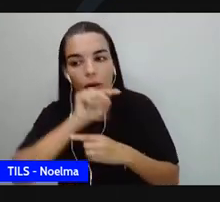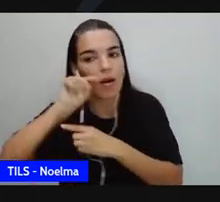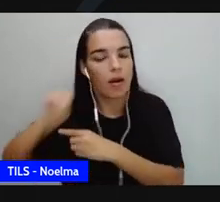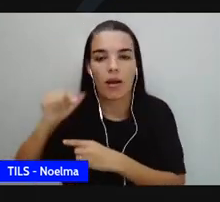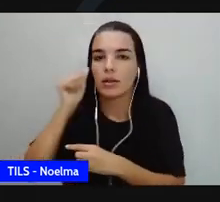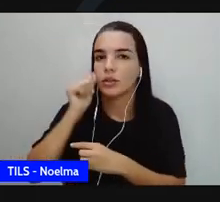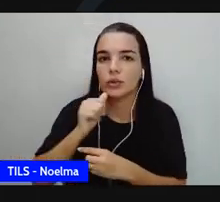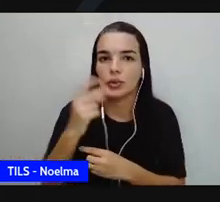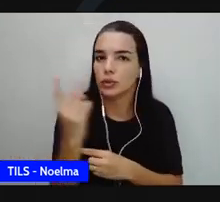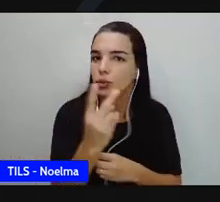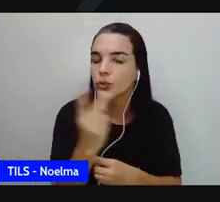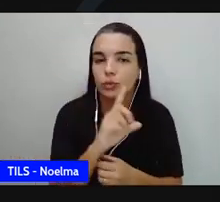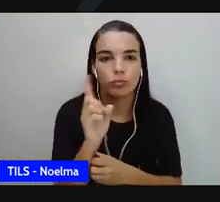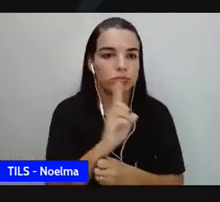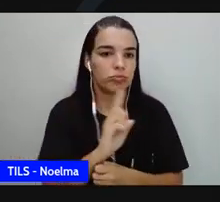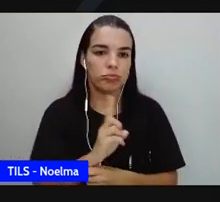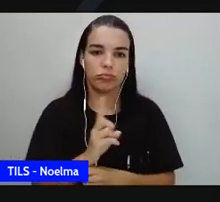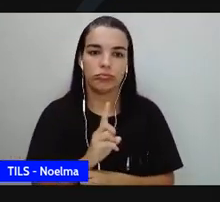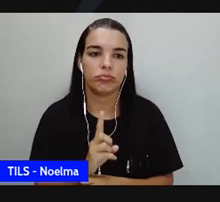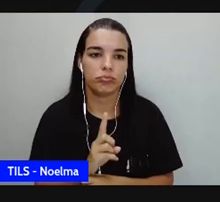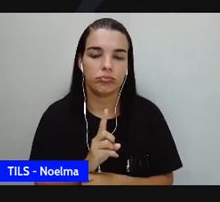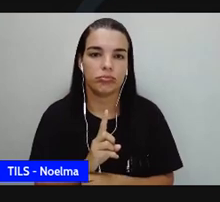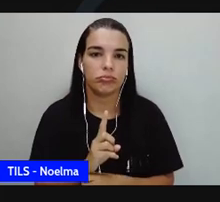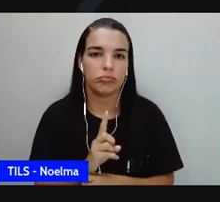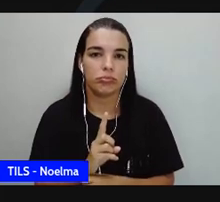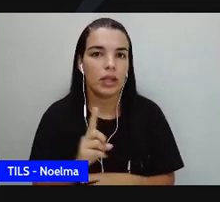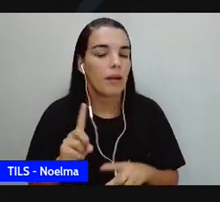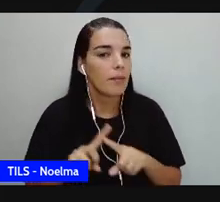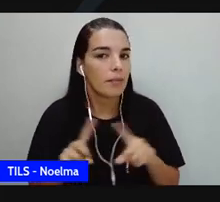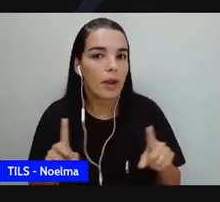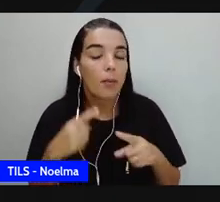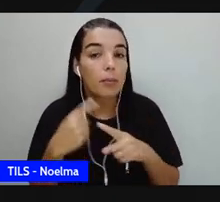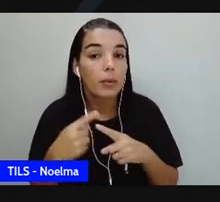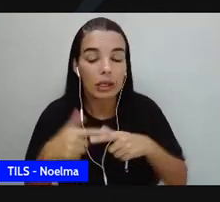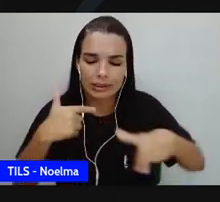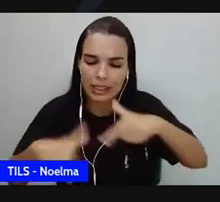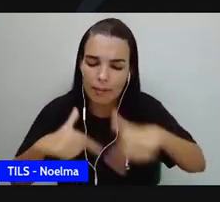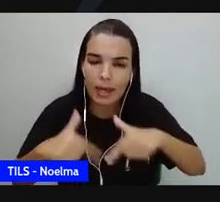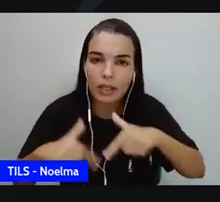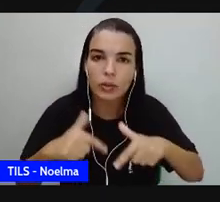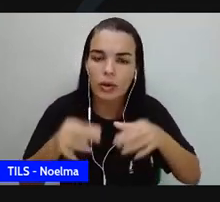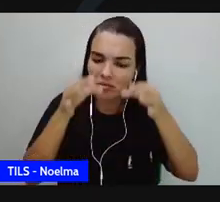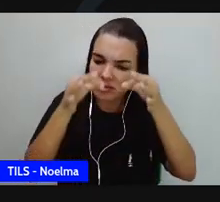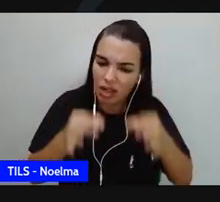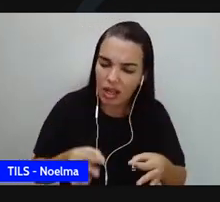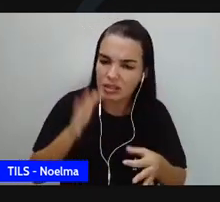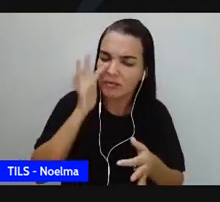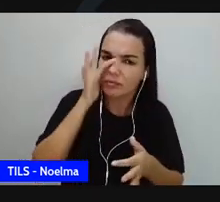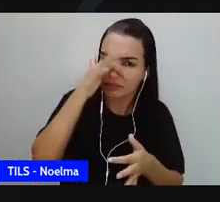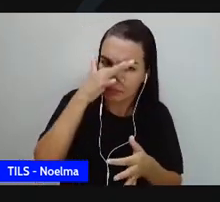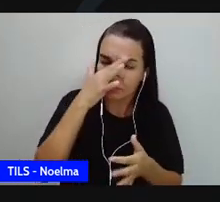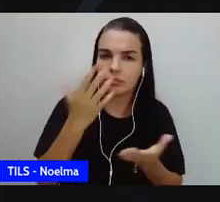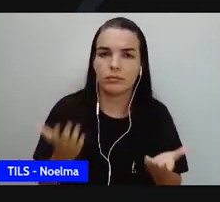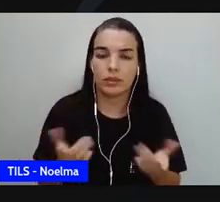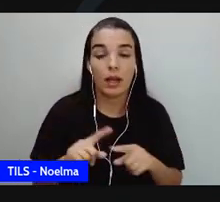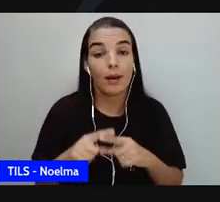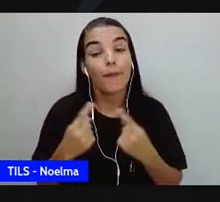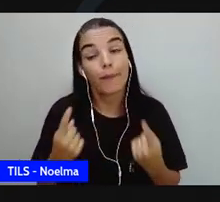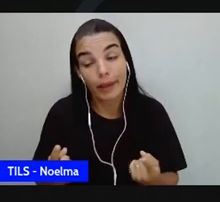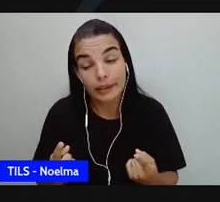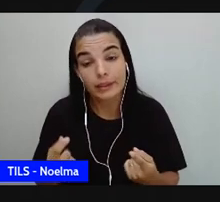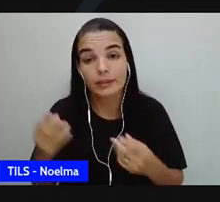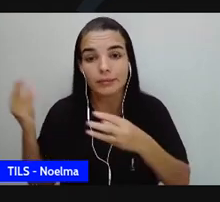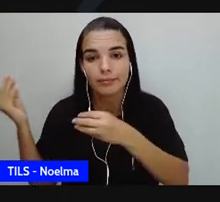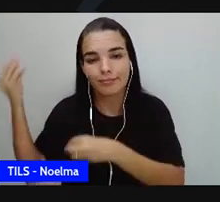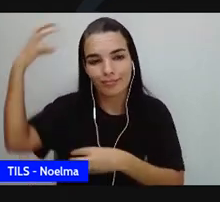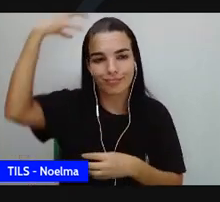elas que pegaram. Óbvio que não é, elas são trabalhadoras, são mesmas, mesmas, mas pesou sobre elas, a possibilidade de ter roubado